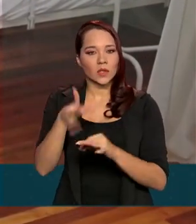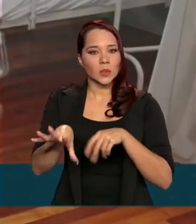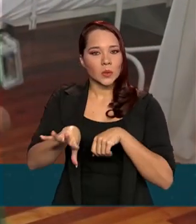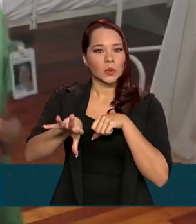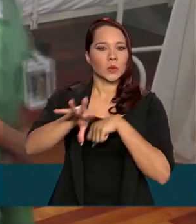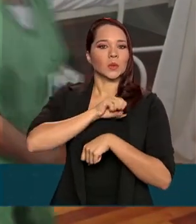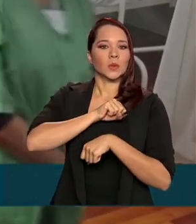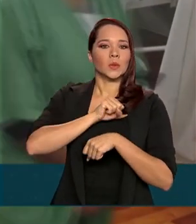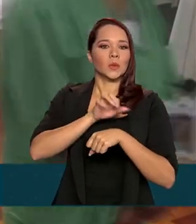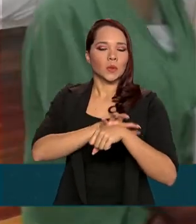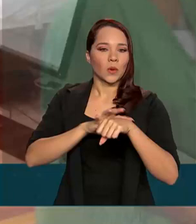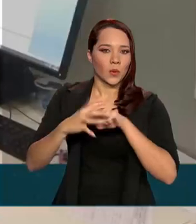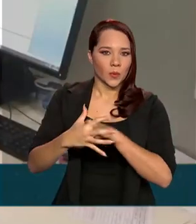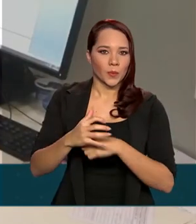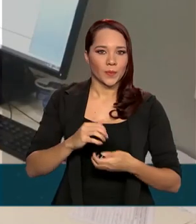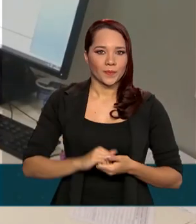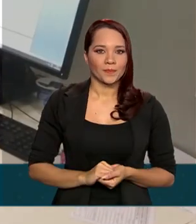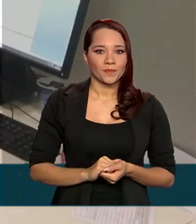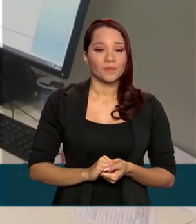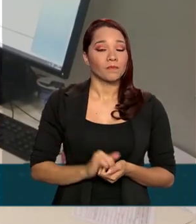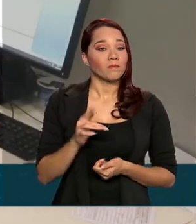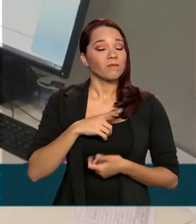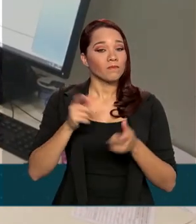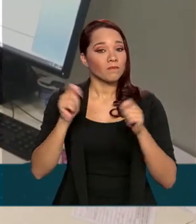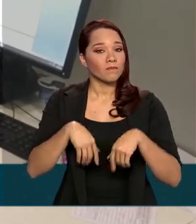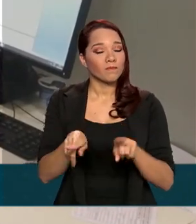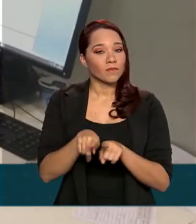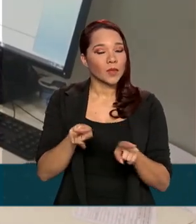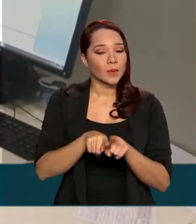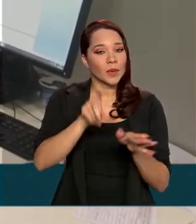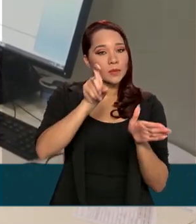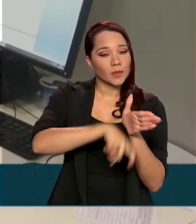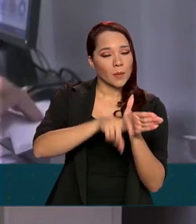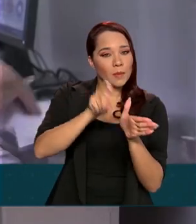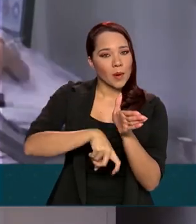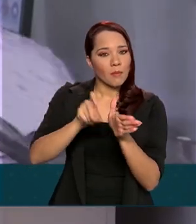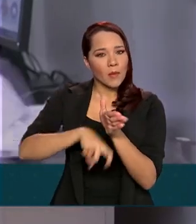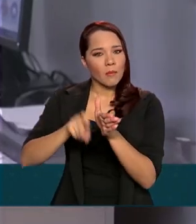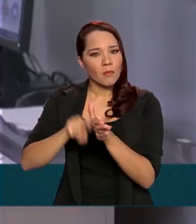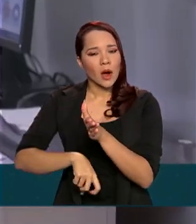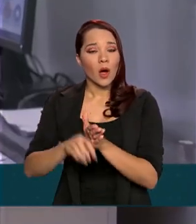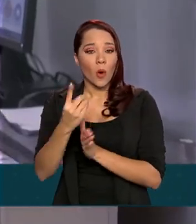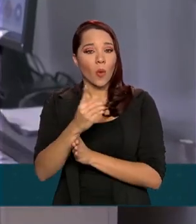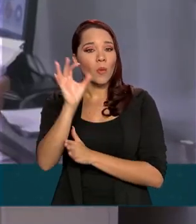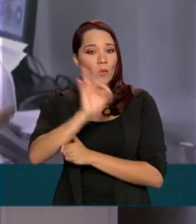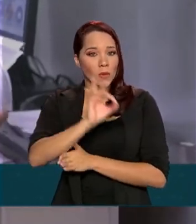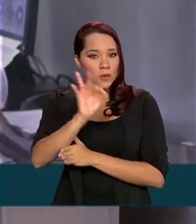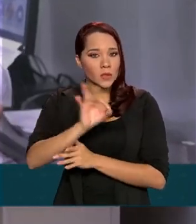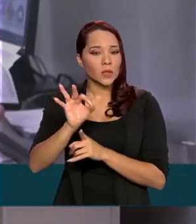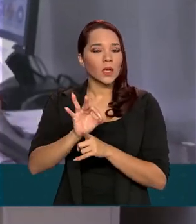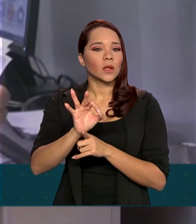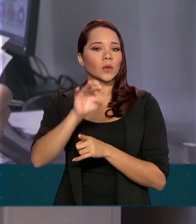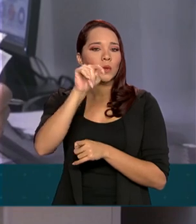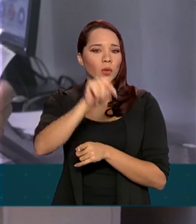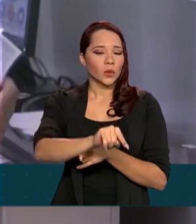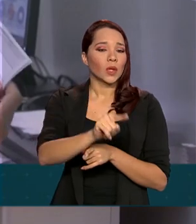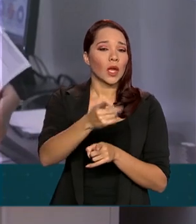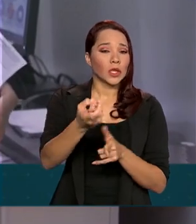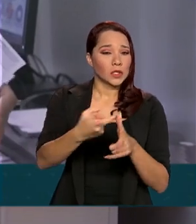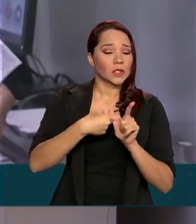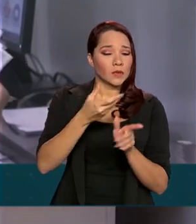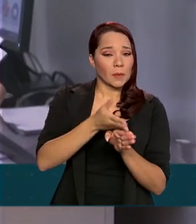pela Covid-19. Será possível abater mensalmente 1% do saldo devedor,